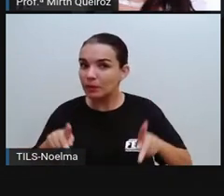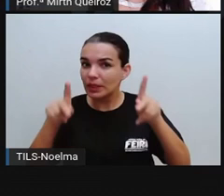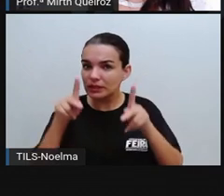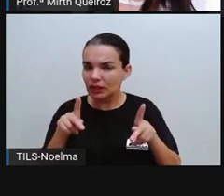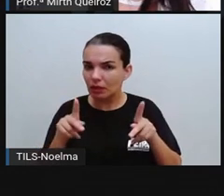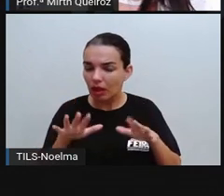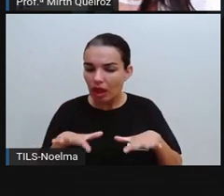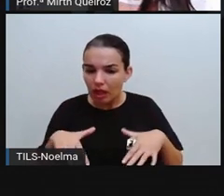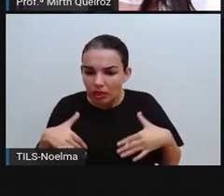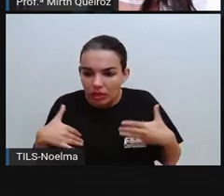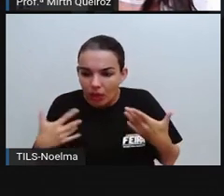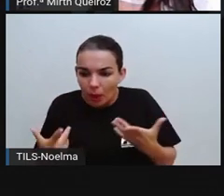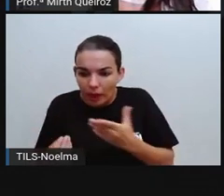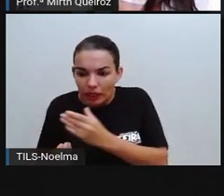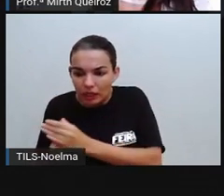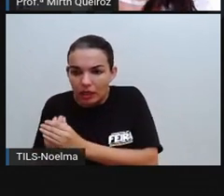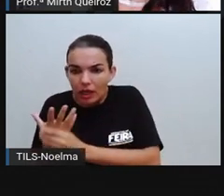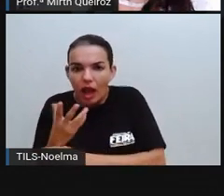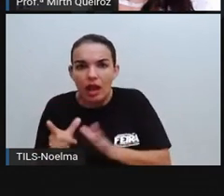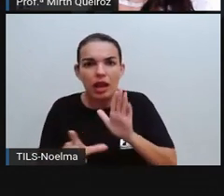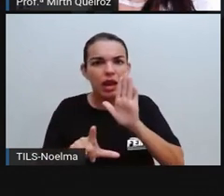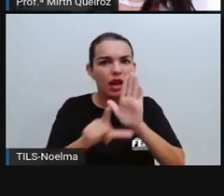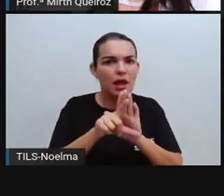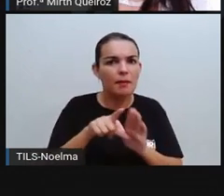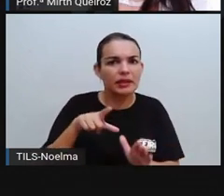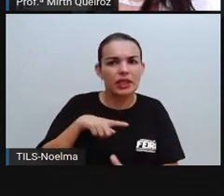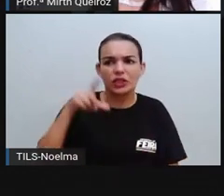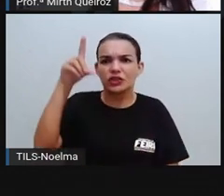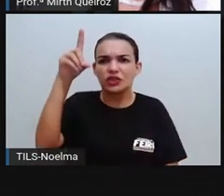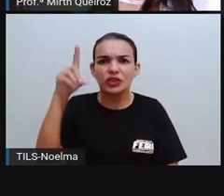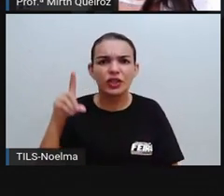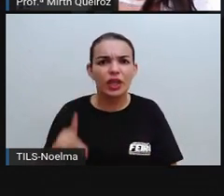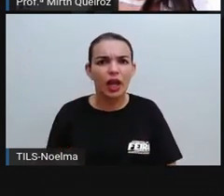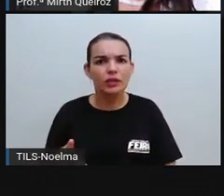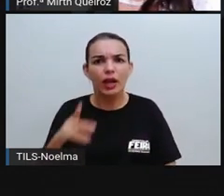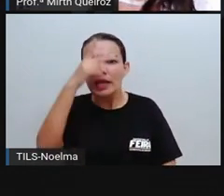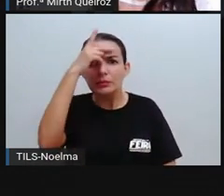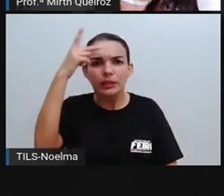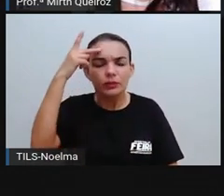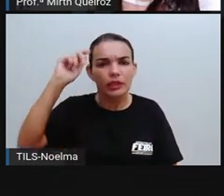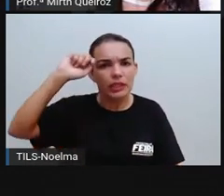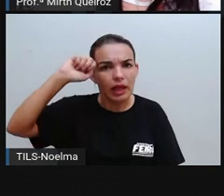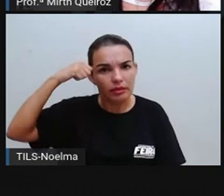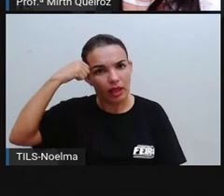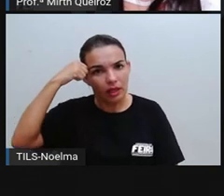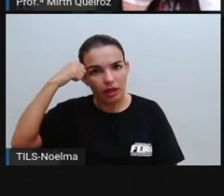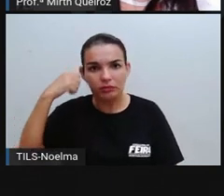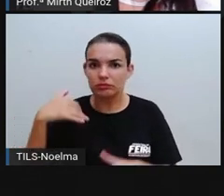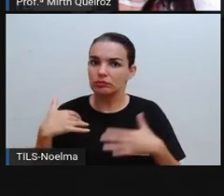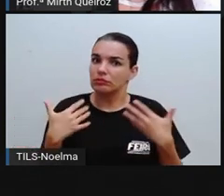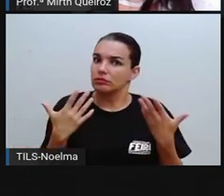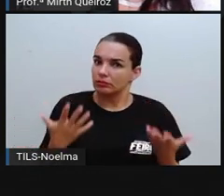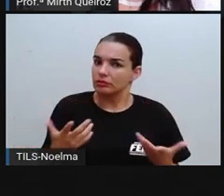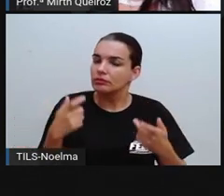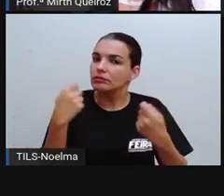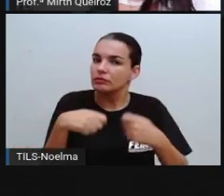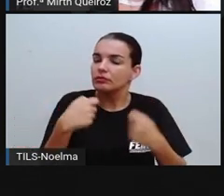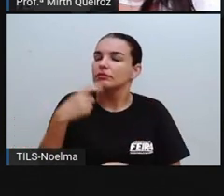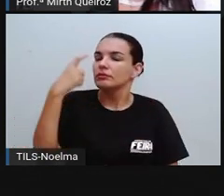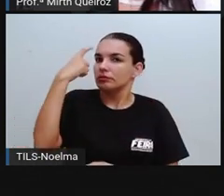garantir direitos aos negros é algo que a gente deveria repensar muito,